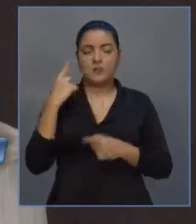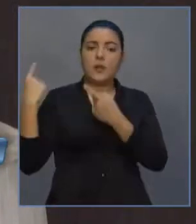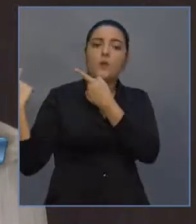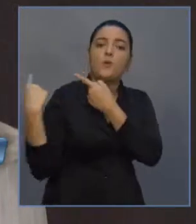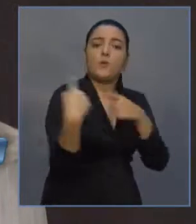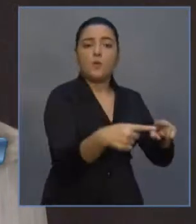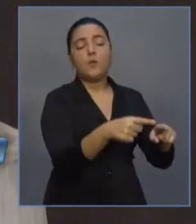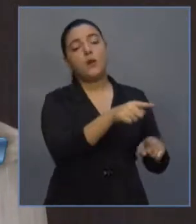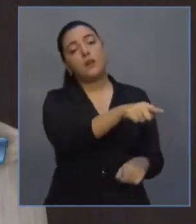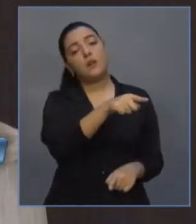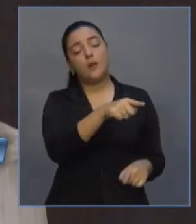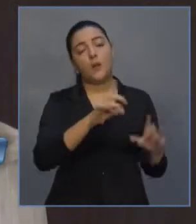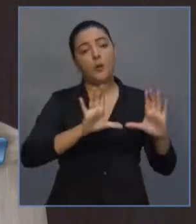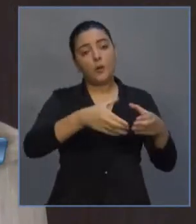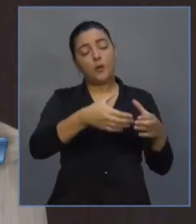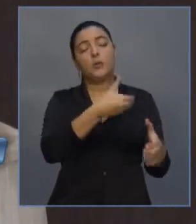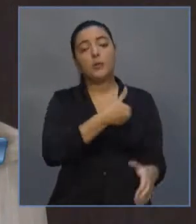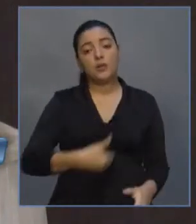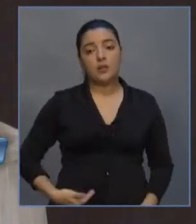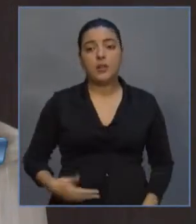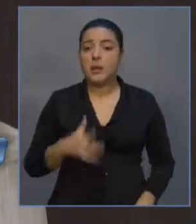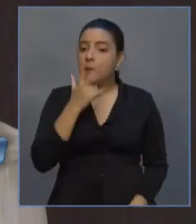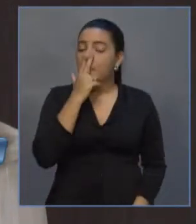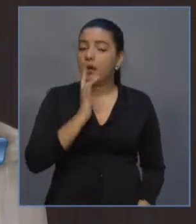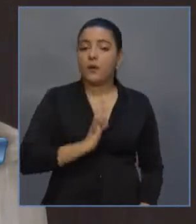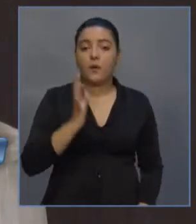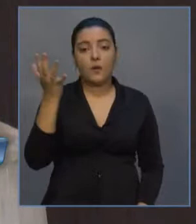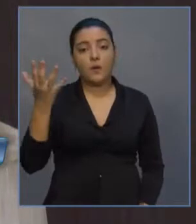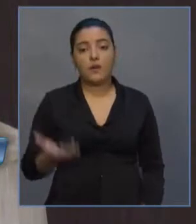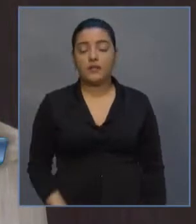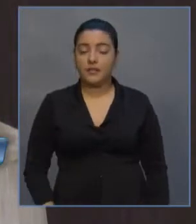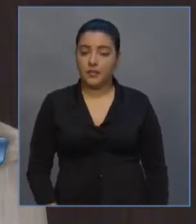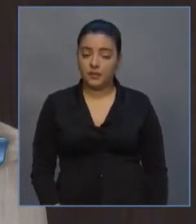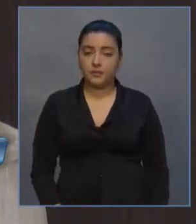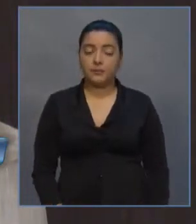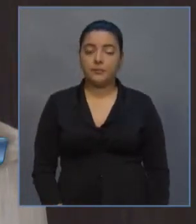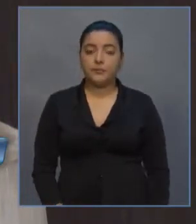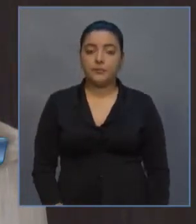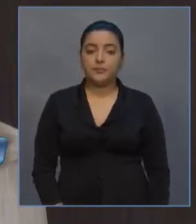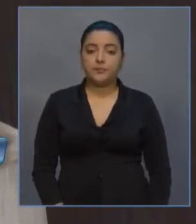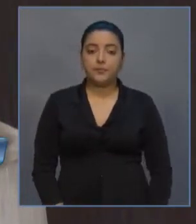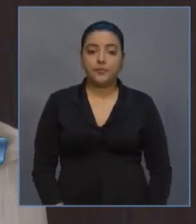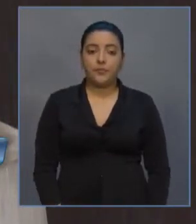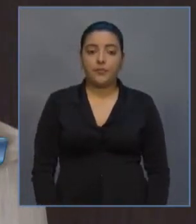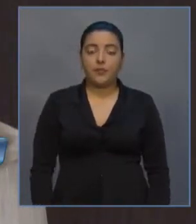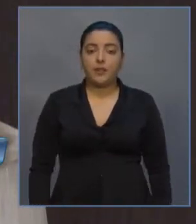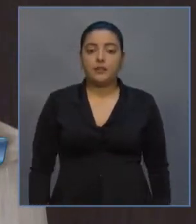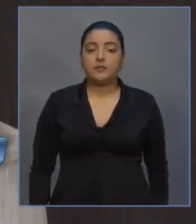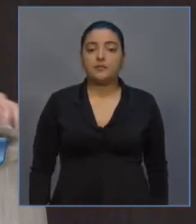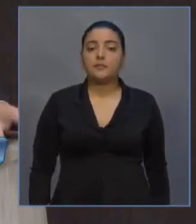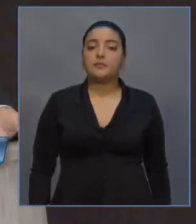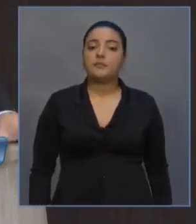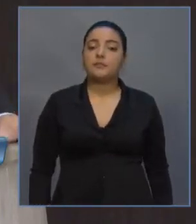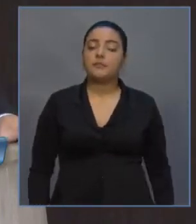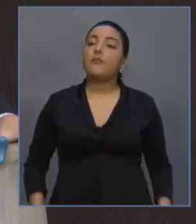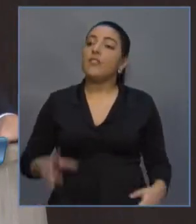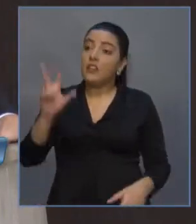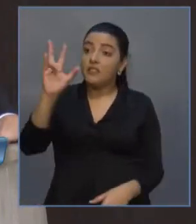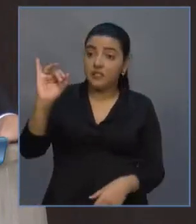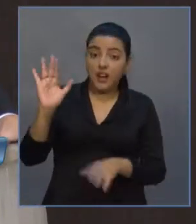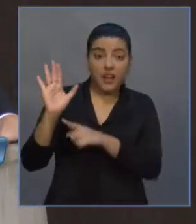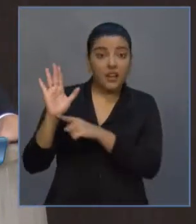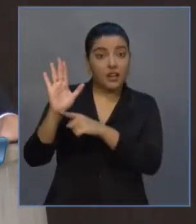esta mensagem enviada pelo governador do Estado que vai